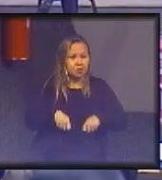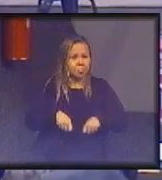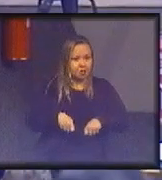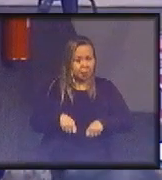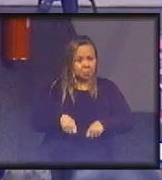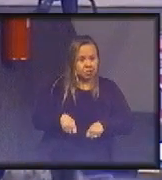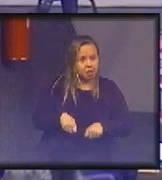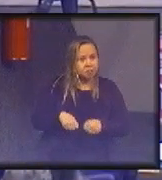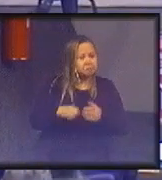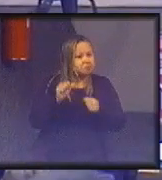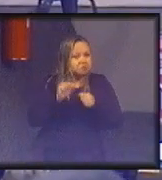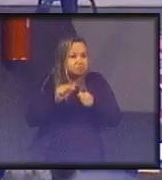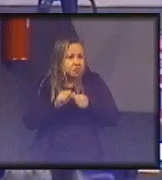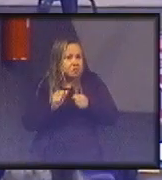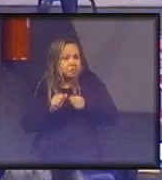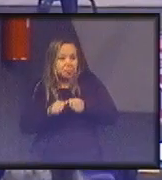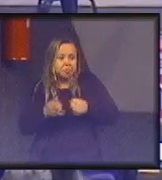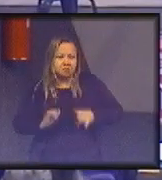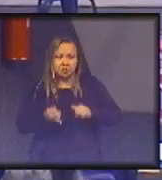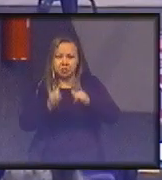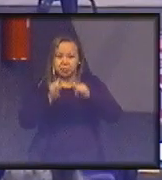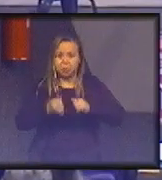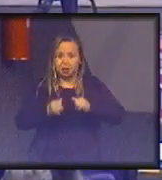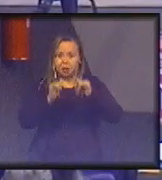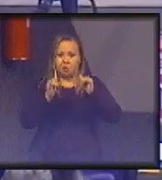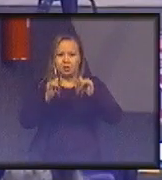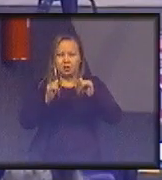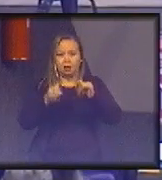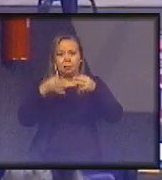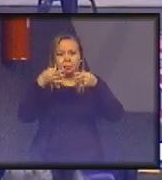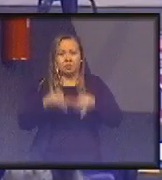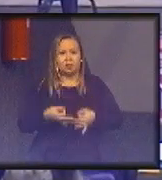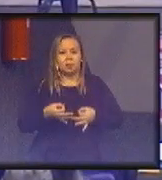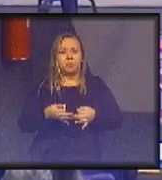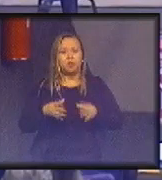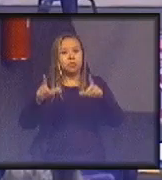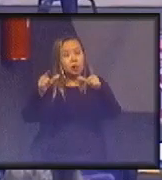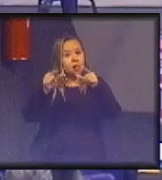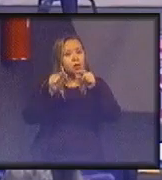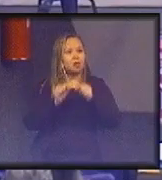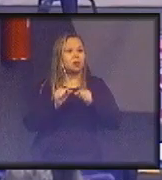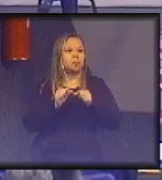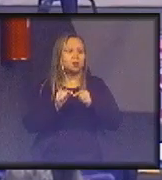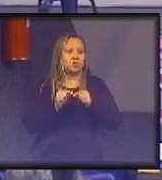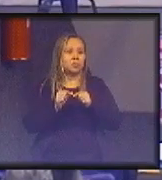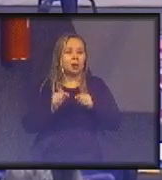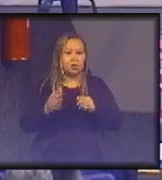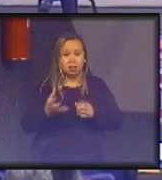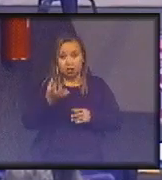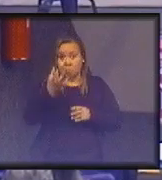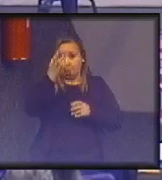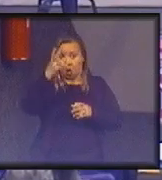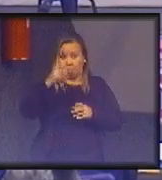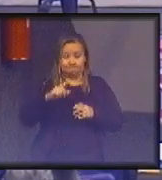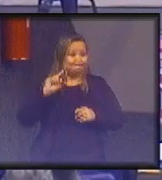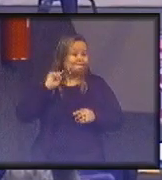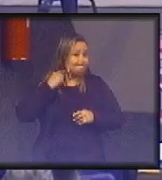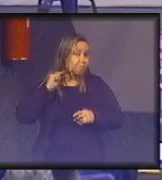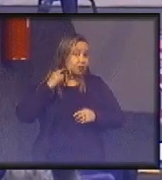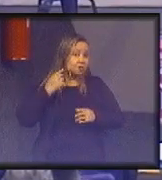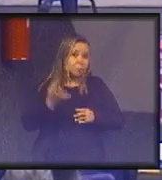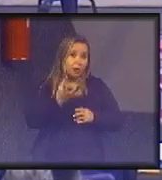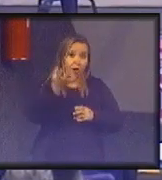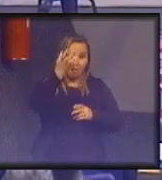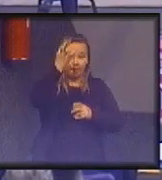produção de energia elétrica suficiente e que poderia reduzir muito a poluição nas áreas urbanas. Então,